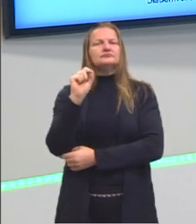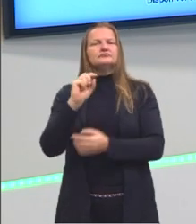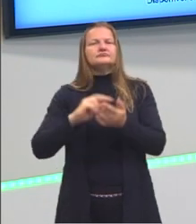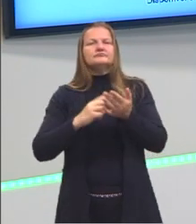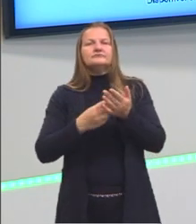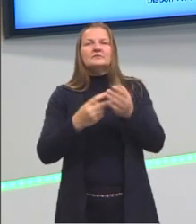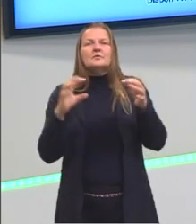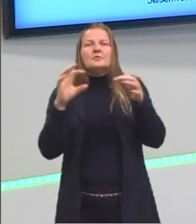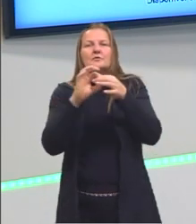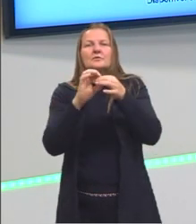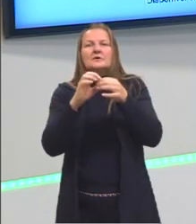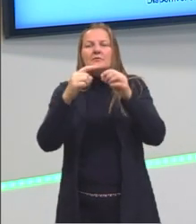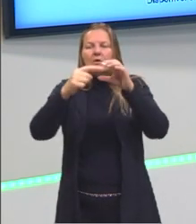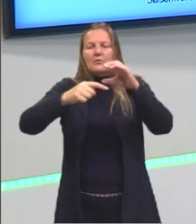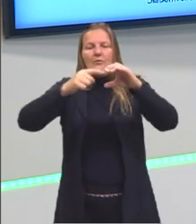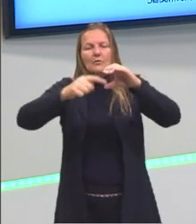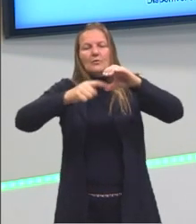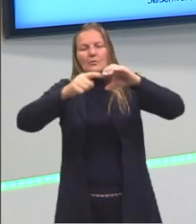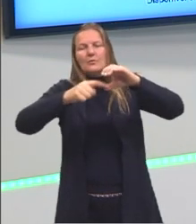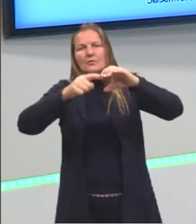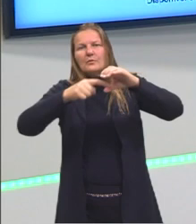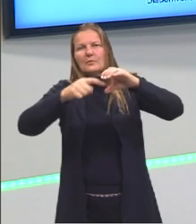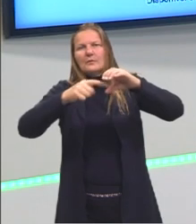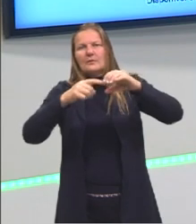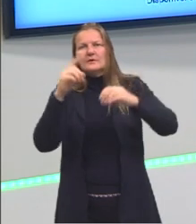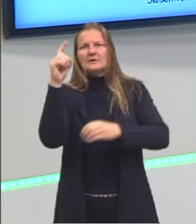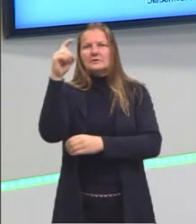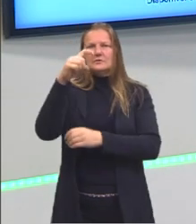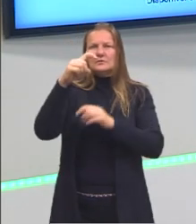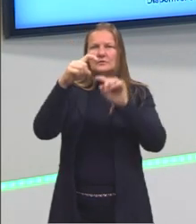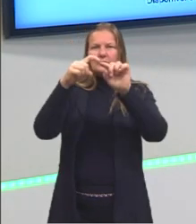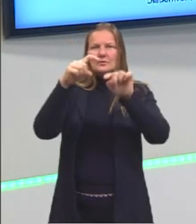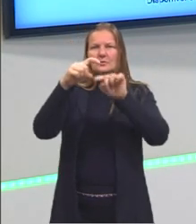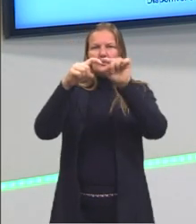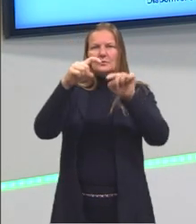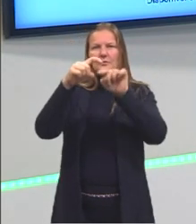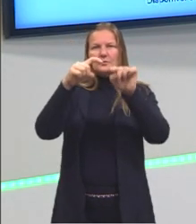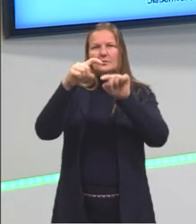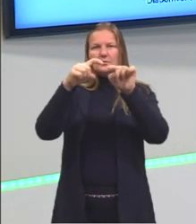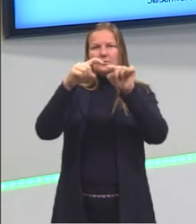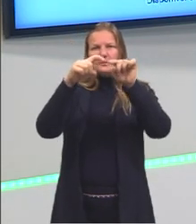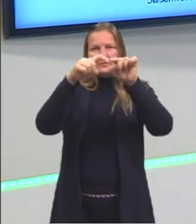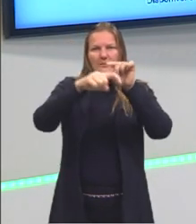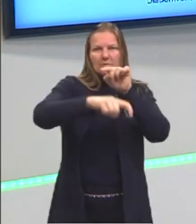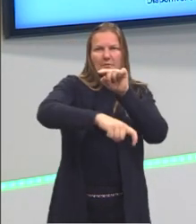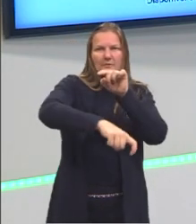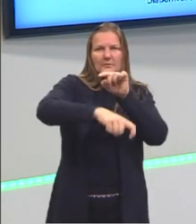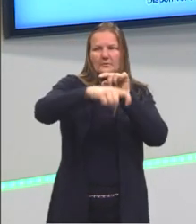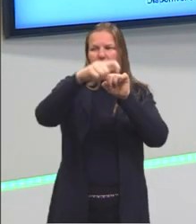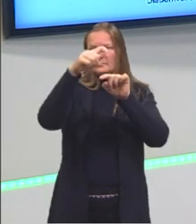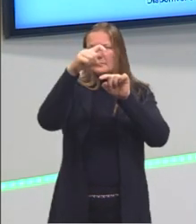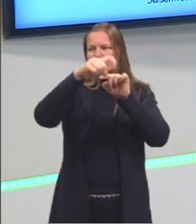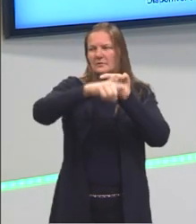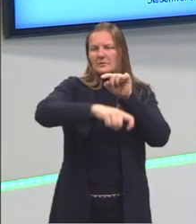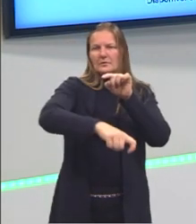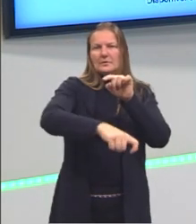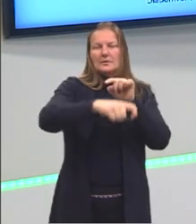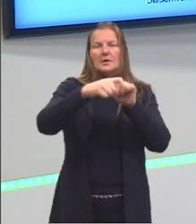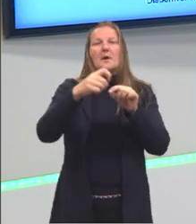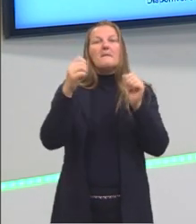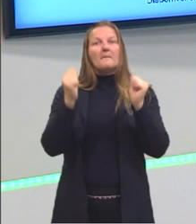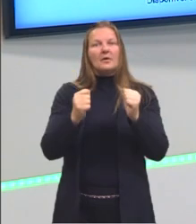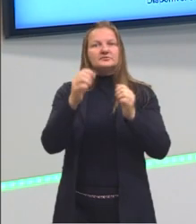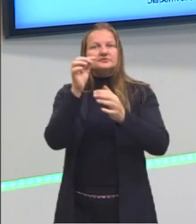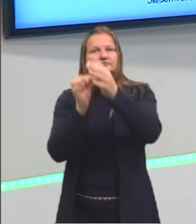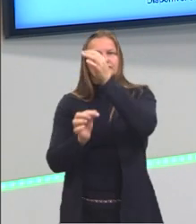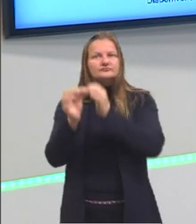associar com a roldana. Tem aquele formato circular, então, que a gente conhece até ali como a roda, mas